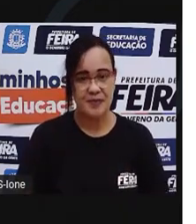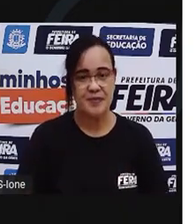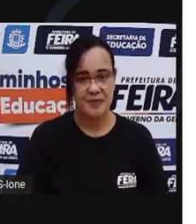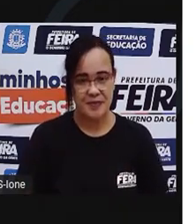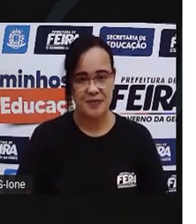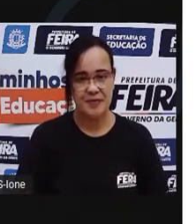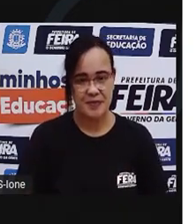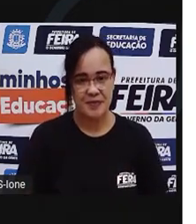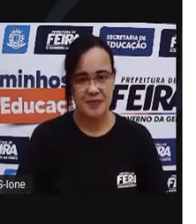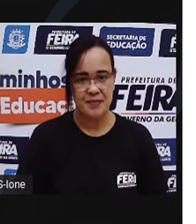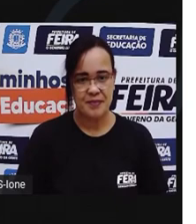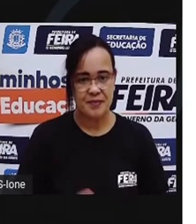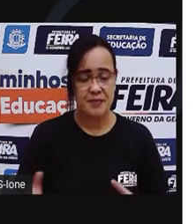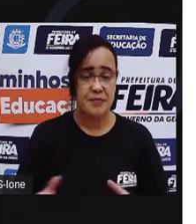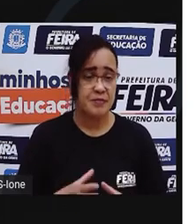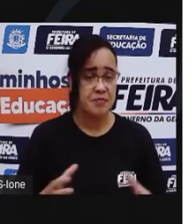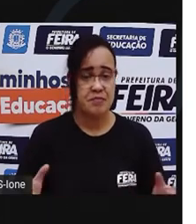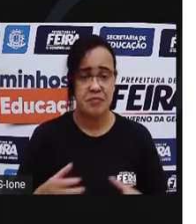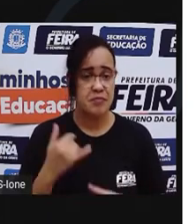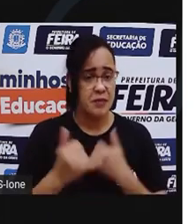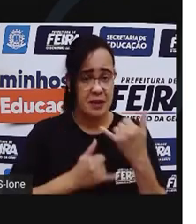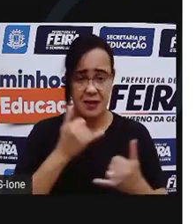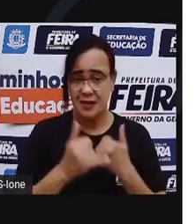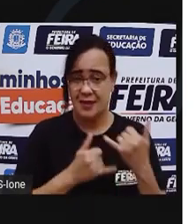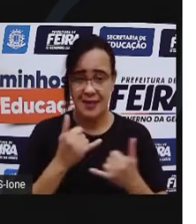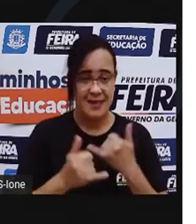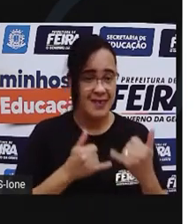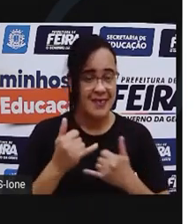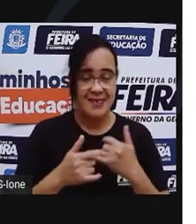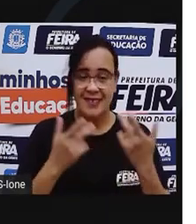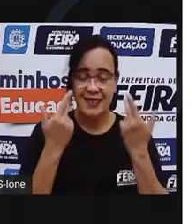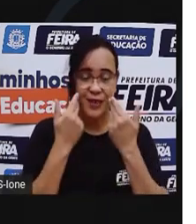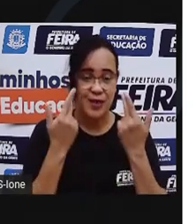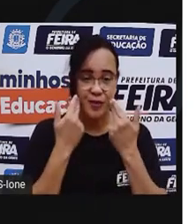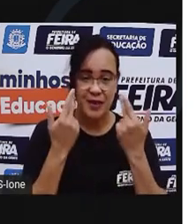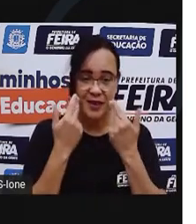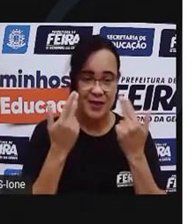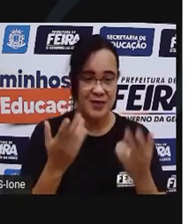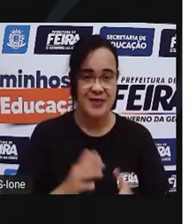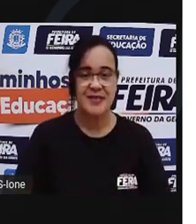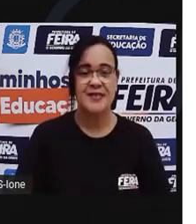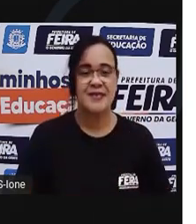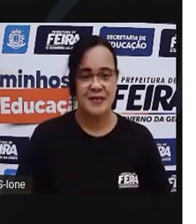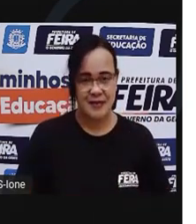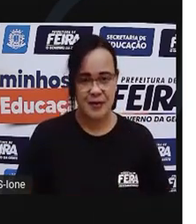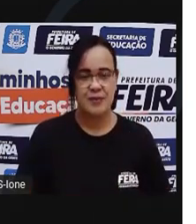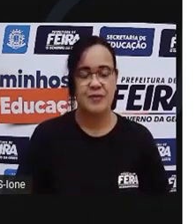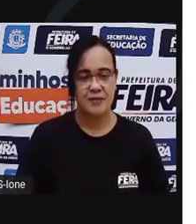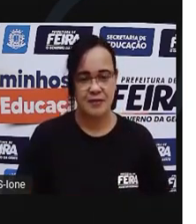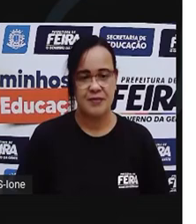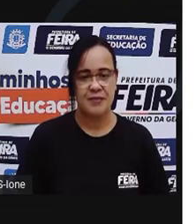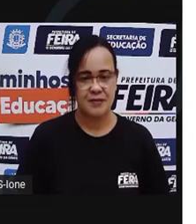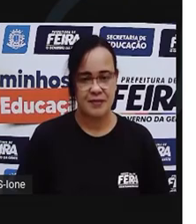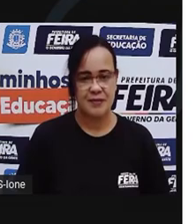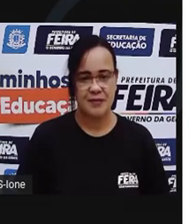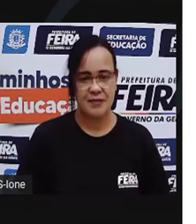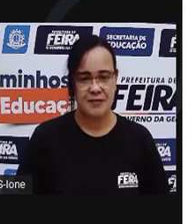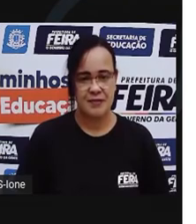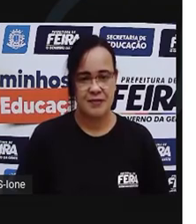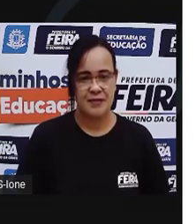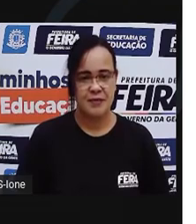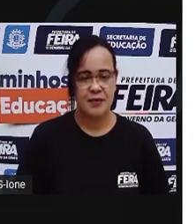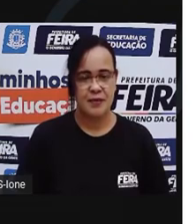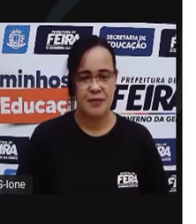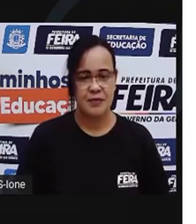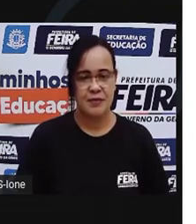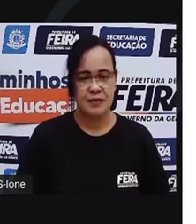da gente brincar. Aí, vocês podem fazer manipulação de bola. Jogando a bolinha de um lado para o outro. Você pode fazer